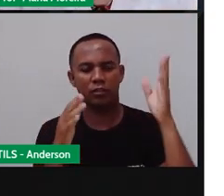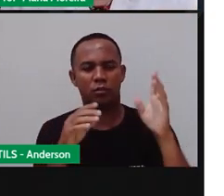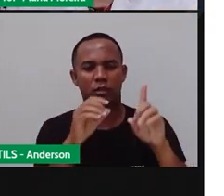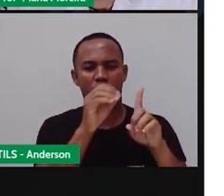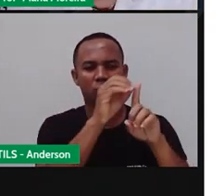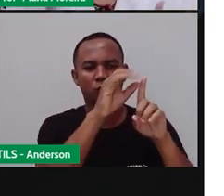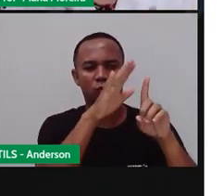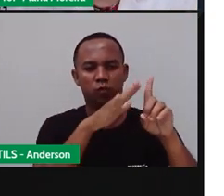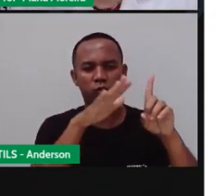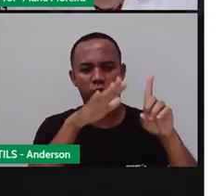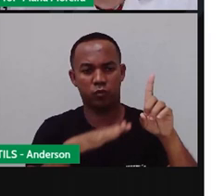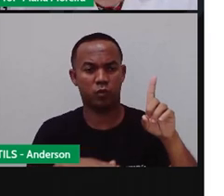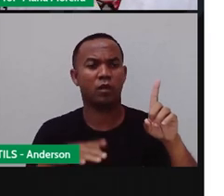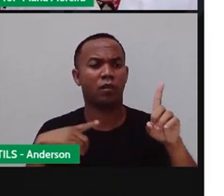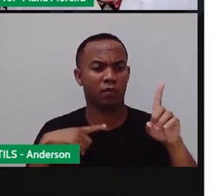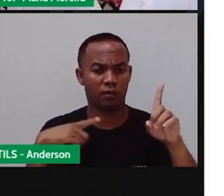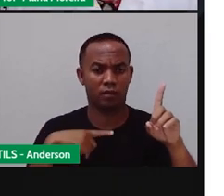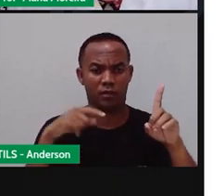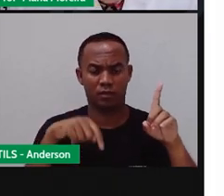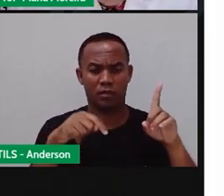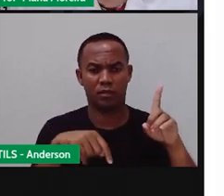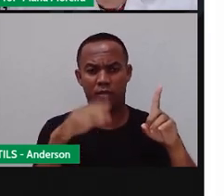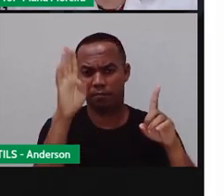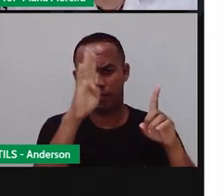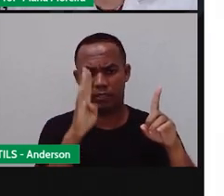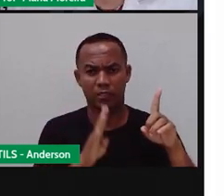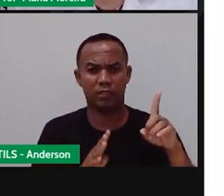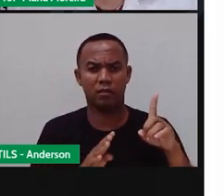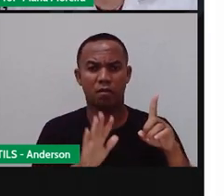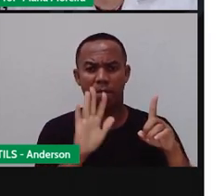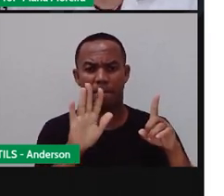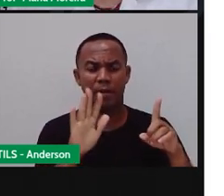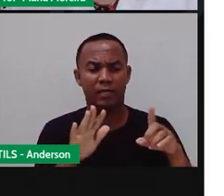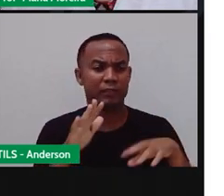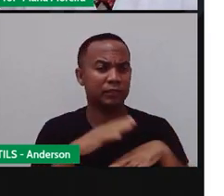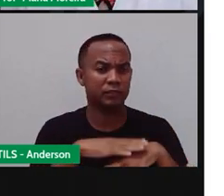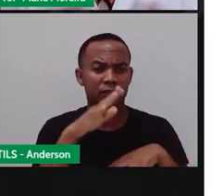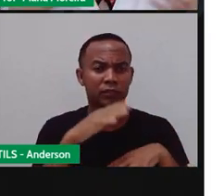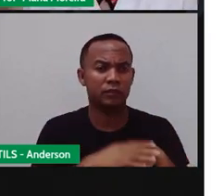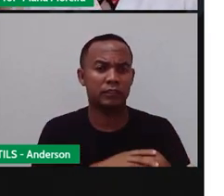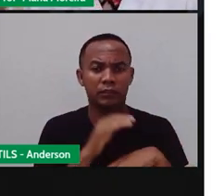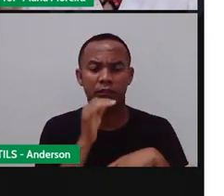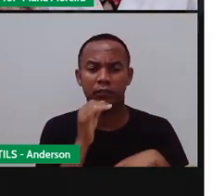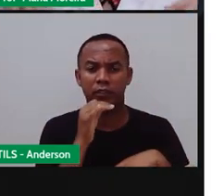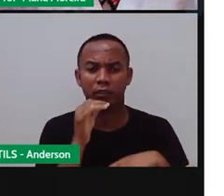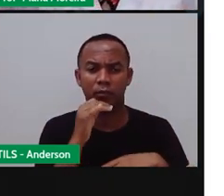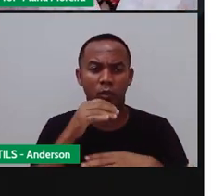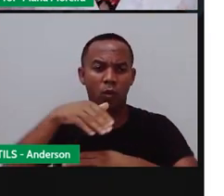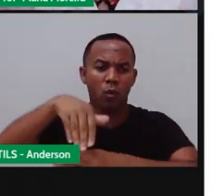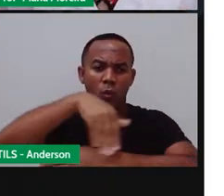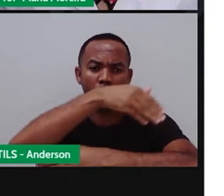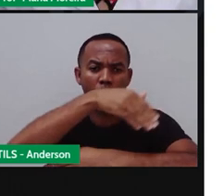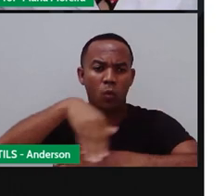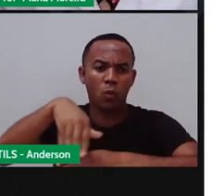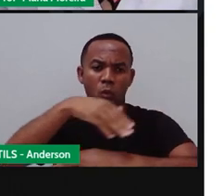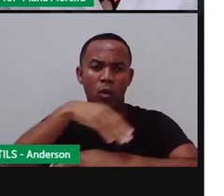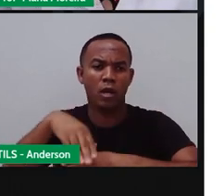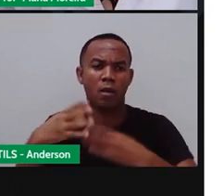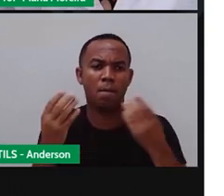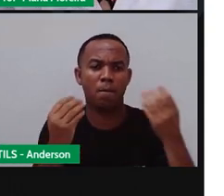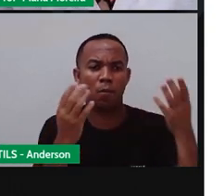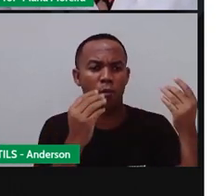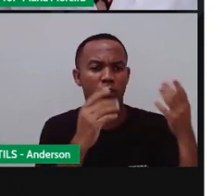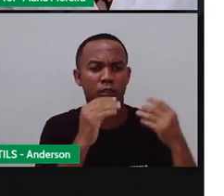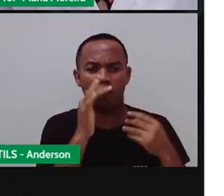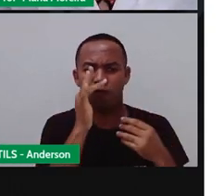flores ou frutos. Tem sim, mas não tem essa característica de você, ai, tô passando na rua e tá tudo tão florido, aquele